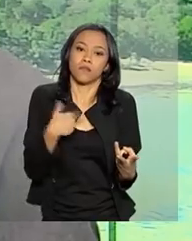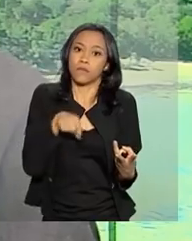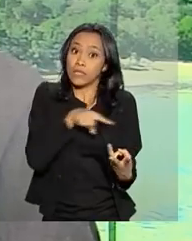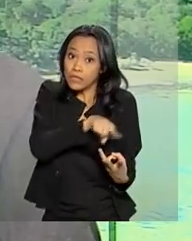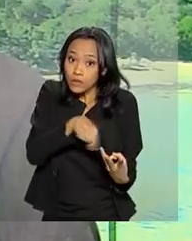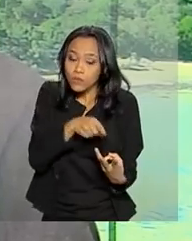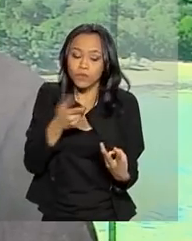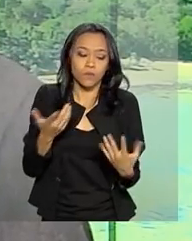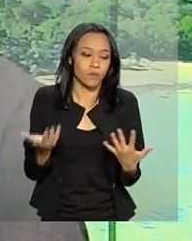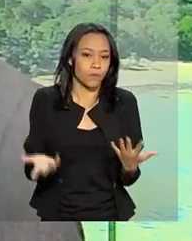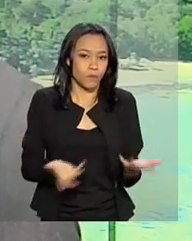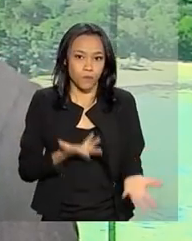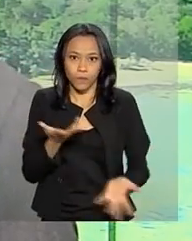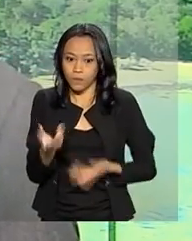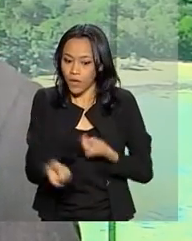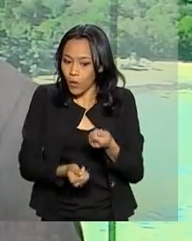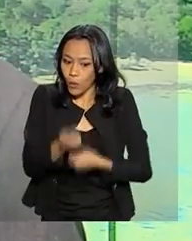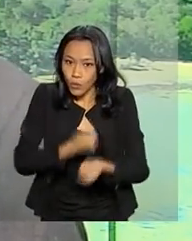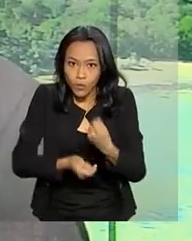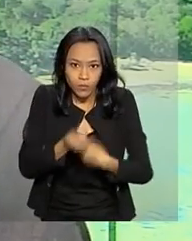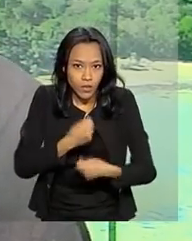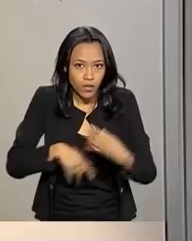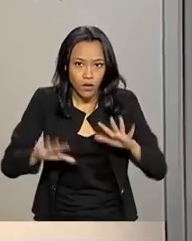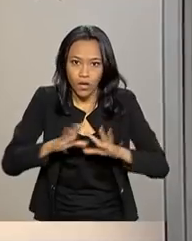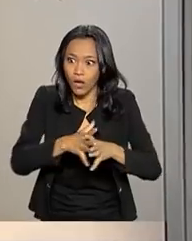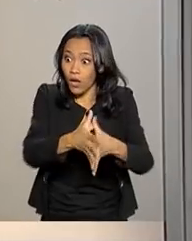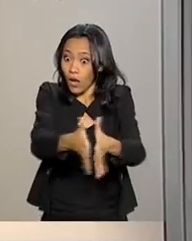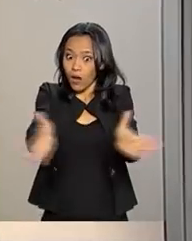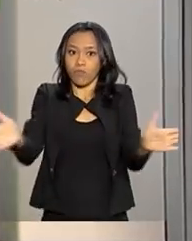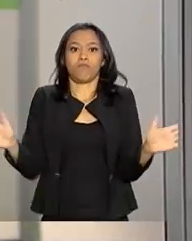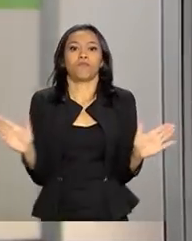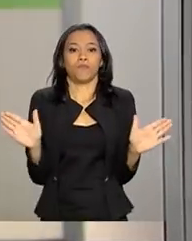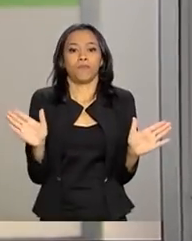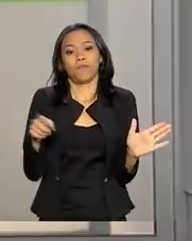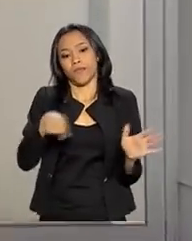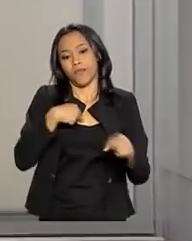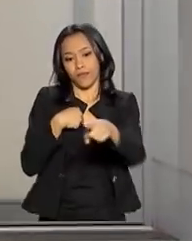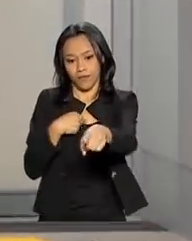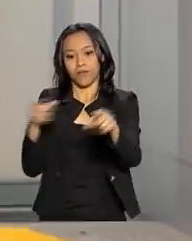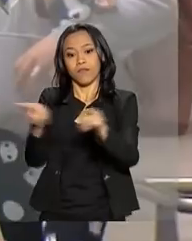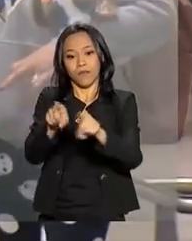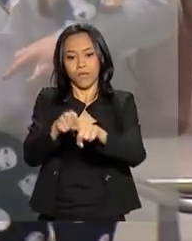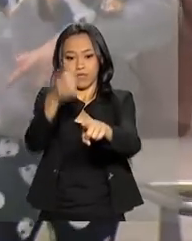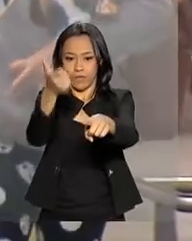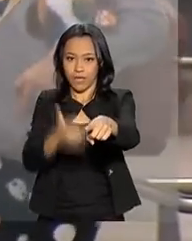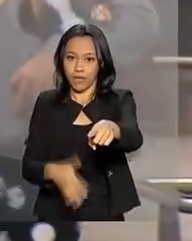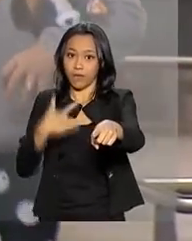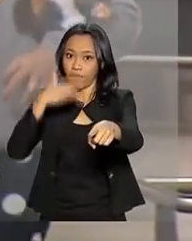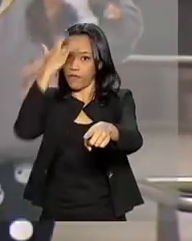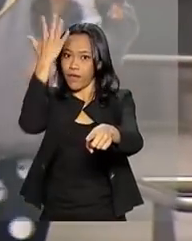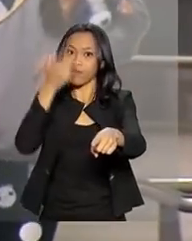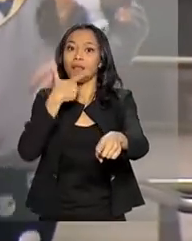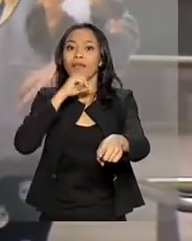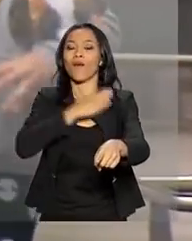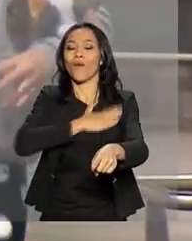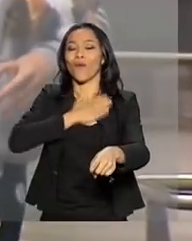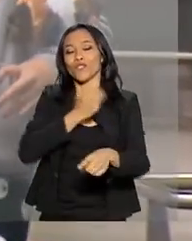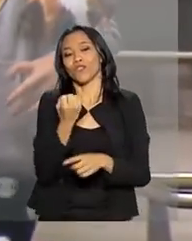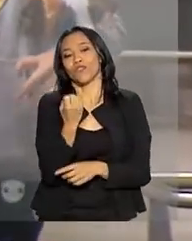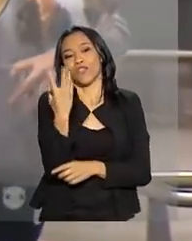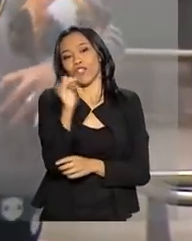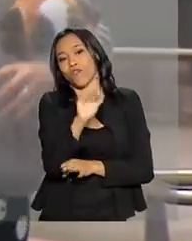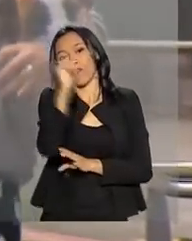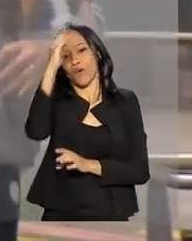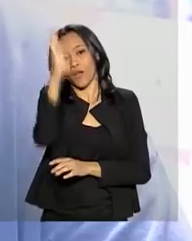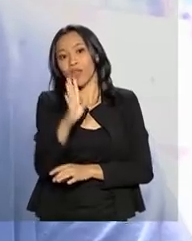benefício para a economia nacional é bastante amplo. Uma facilidade a mais, também para quem gosta de viajar para fora e conhecer